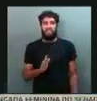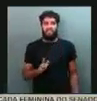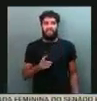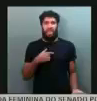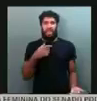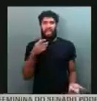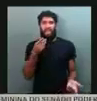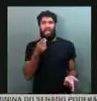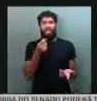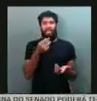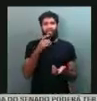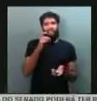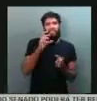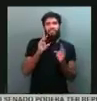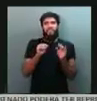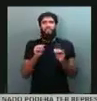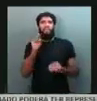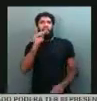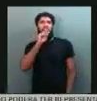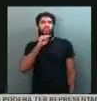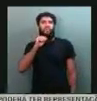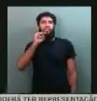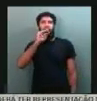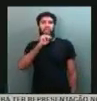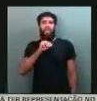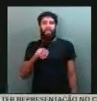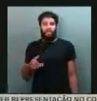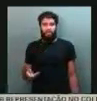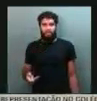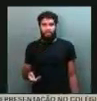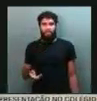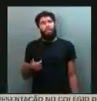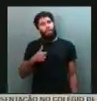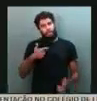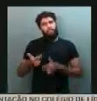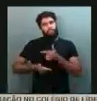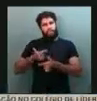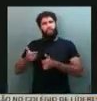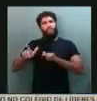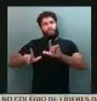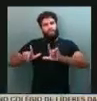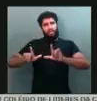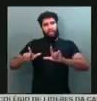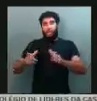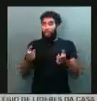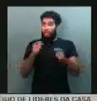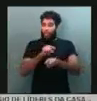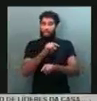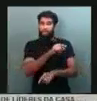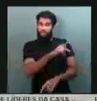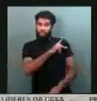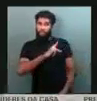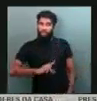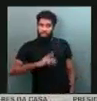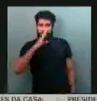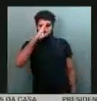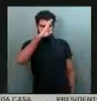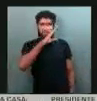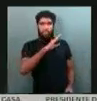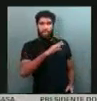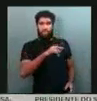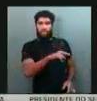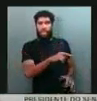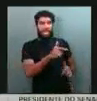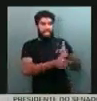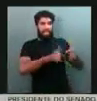frescura, o que é mimimi, embora tenha trabalhado em televisão, ao contrário do presidente Bolsonaro, que jamais, aliás,